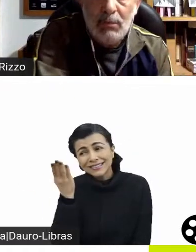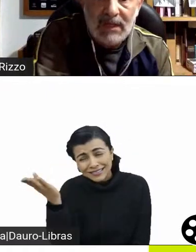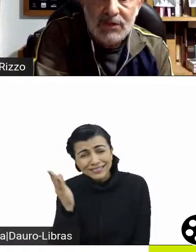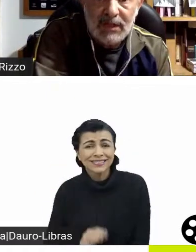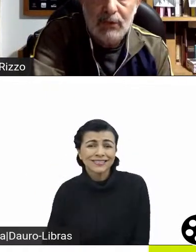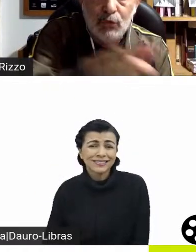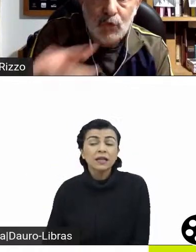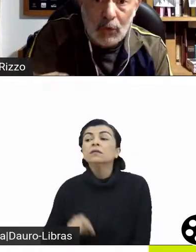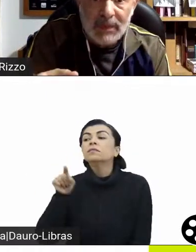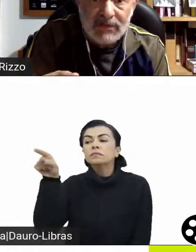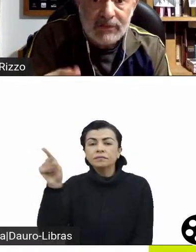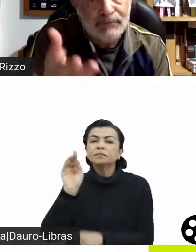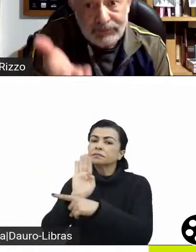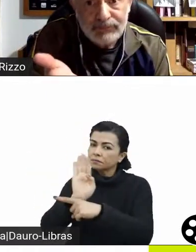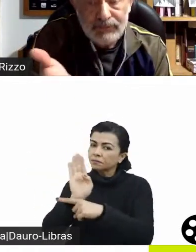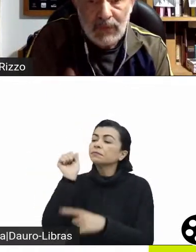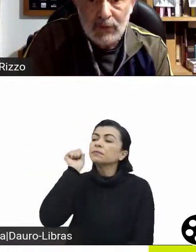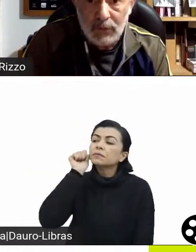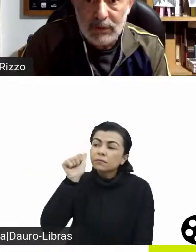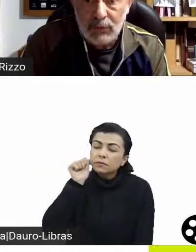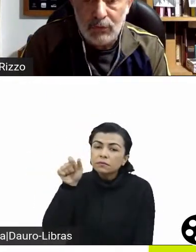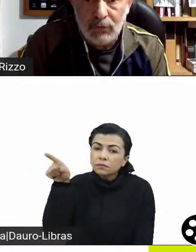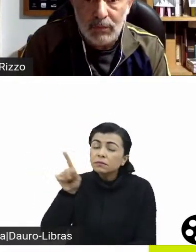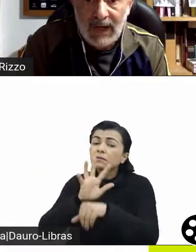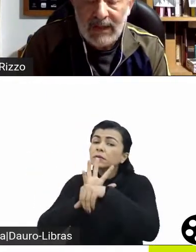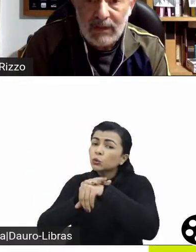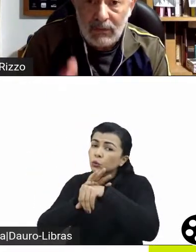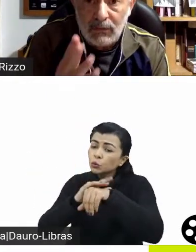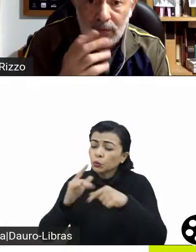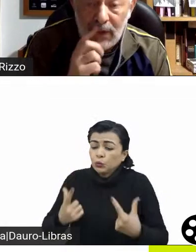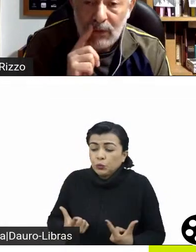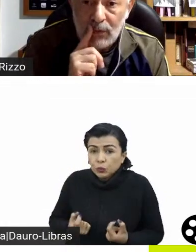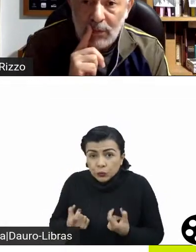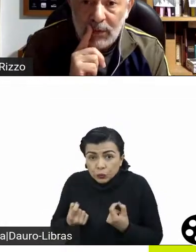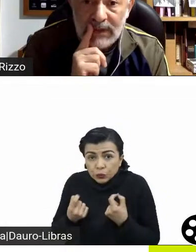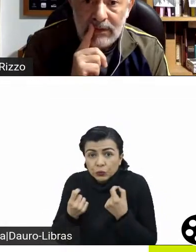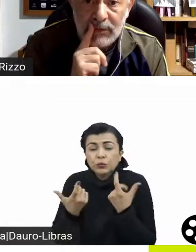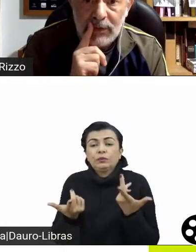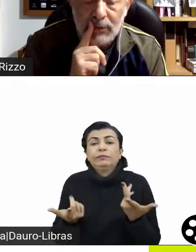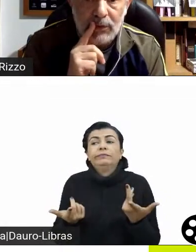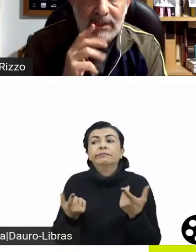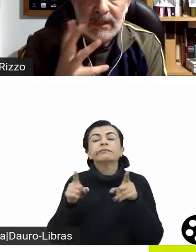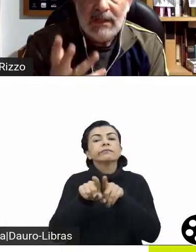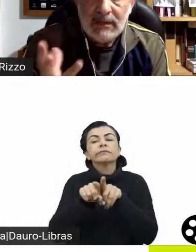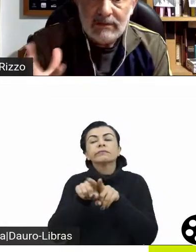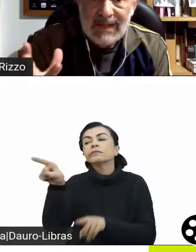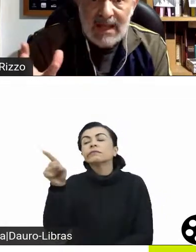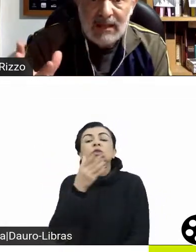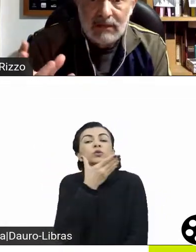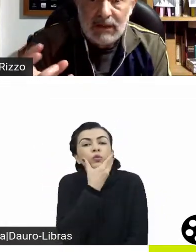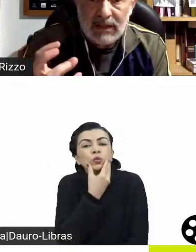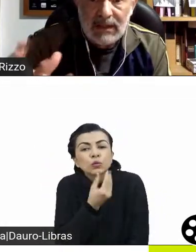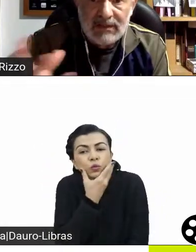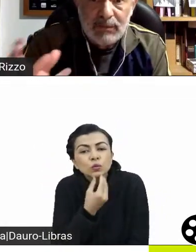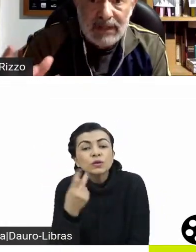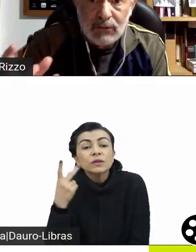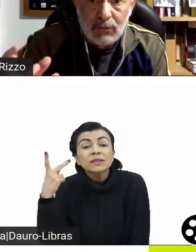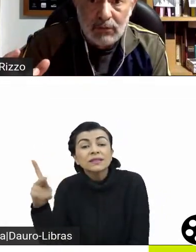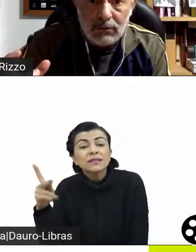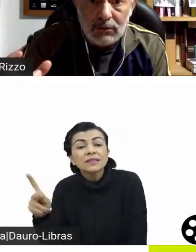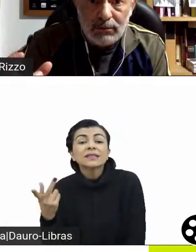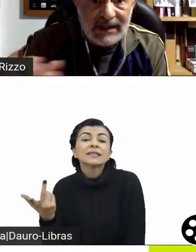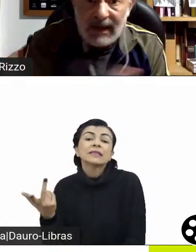comédia romântica em que os homens, sobretudo o pai, né, o do Bill Hunter, o personagem do Bill Hunter, tem aquele